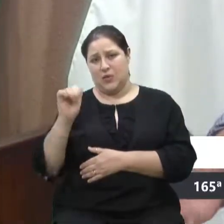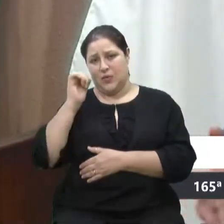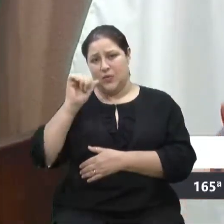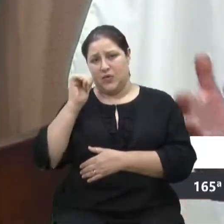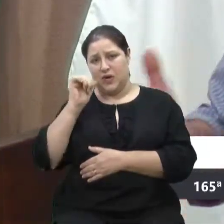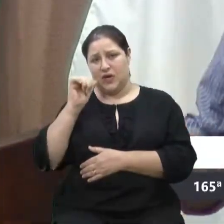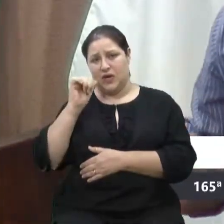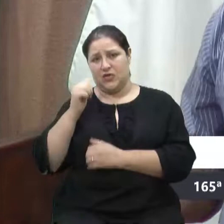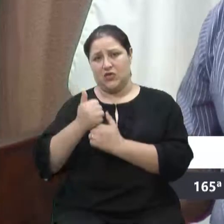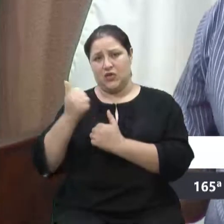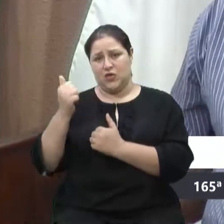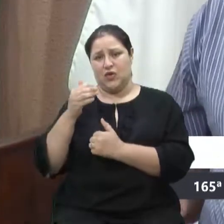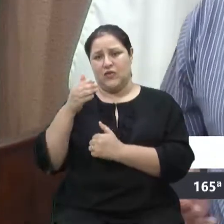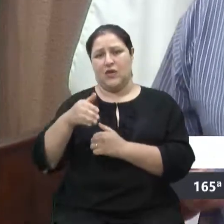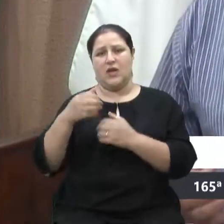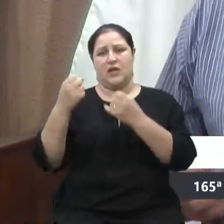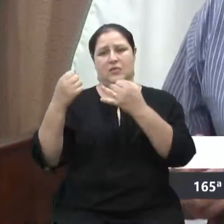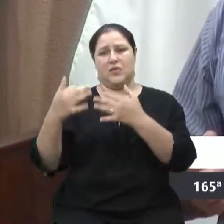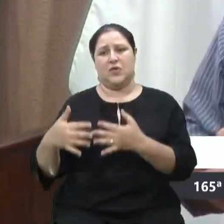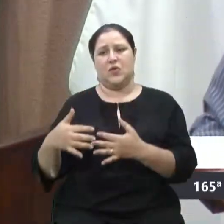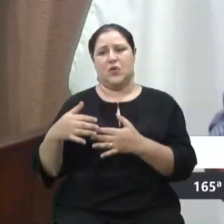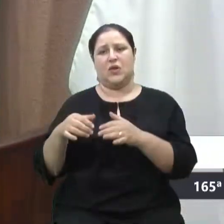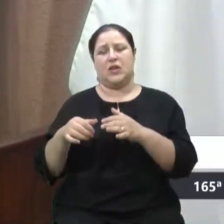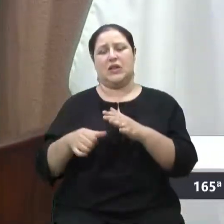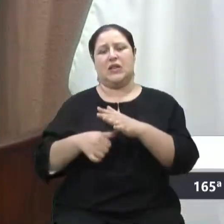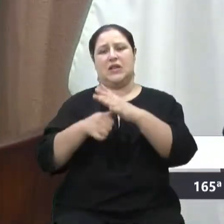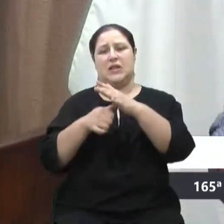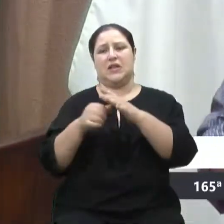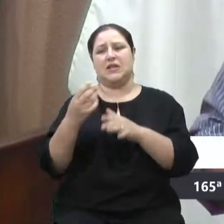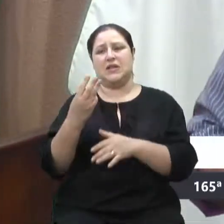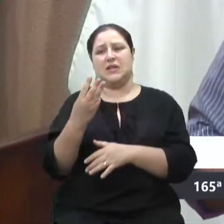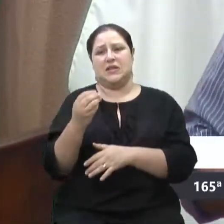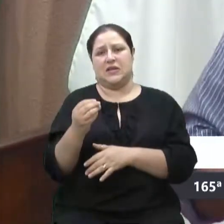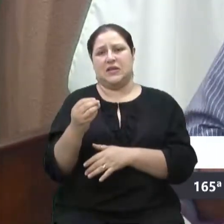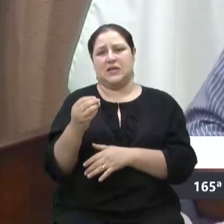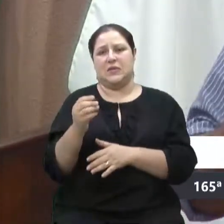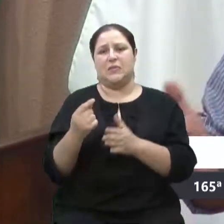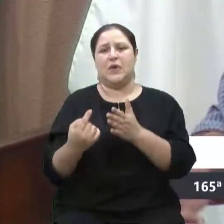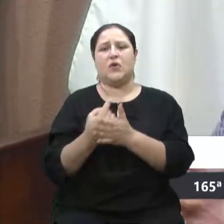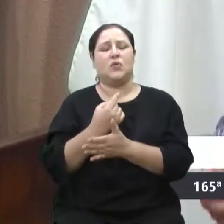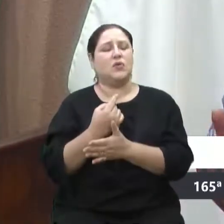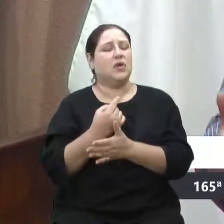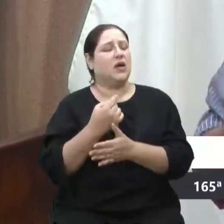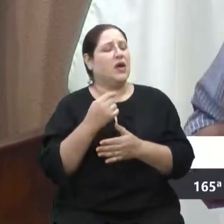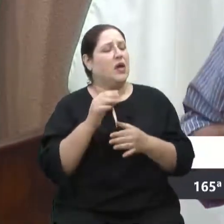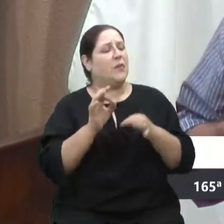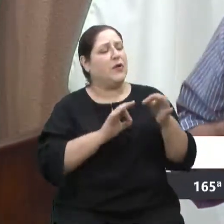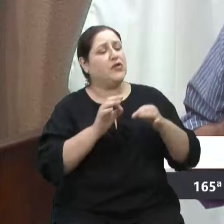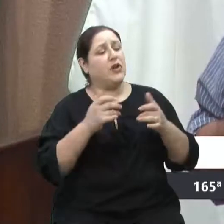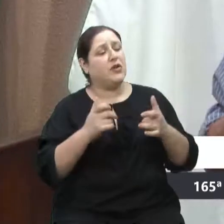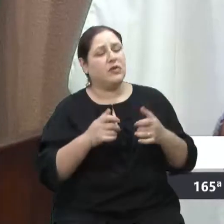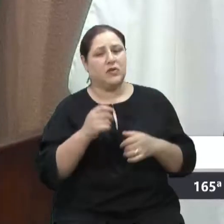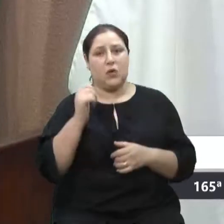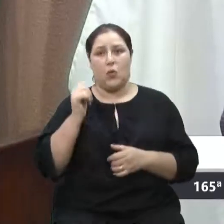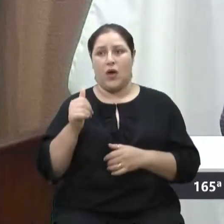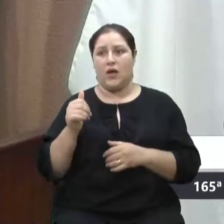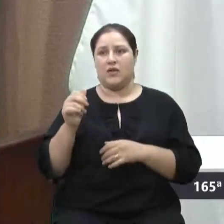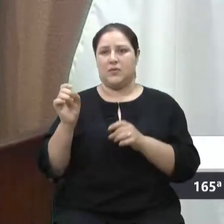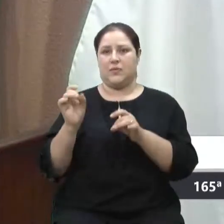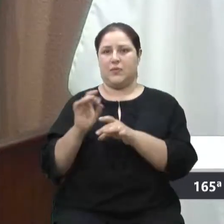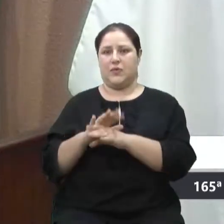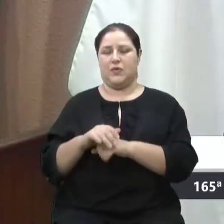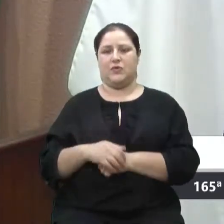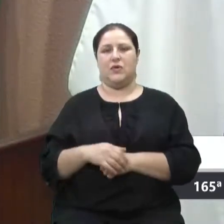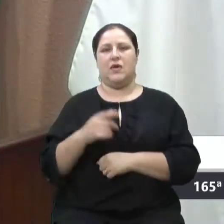Ah, o projeto tá quase pronto. Quase pronto. Então, essas dificuldades amaram a gente e a gente